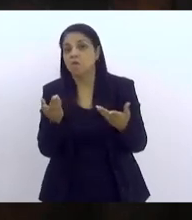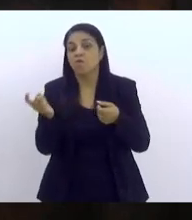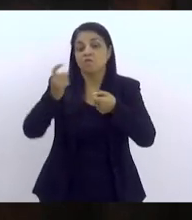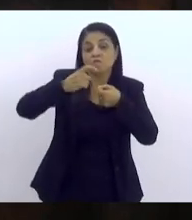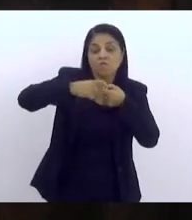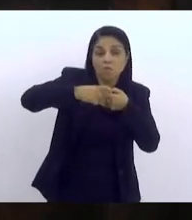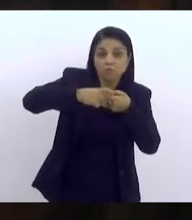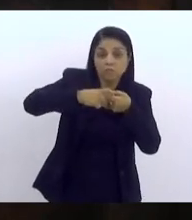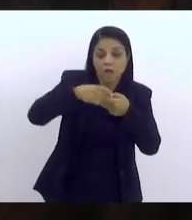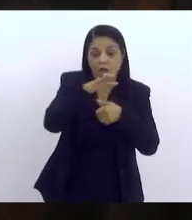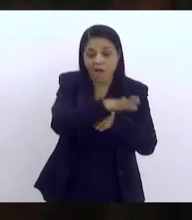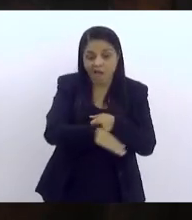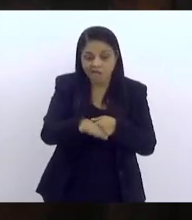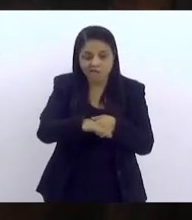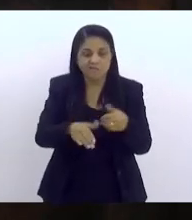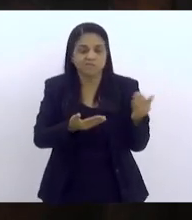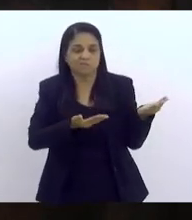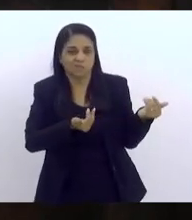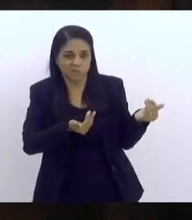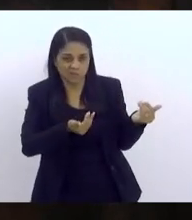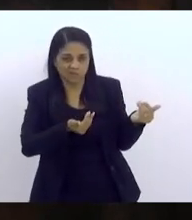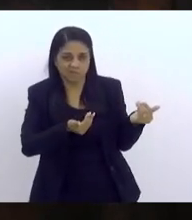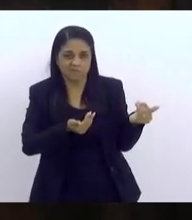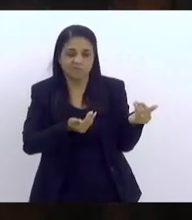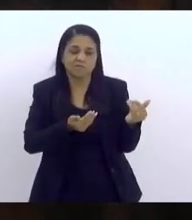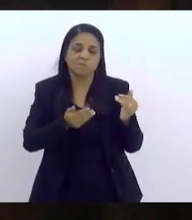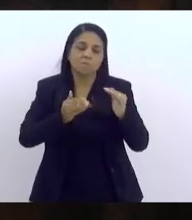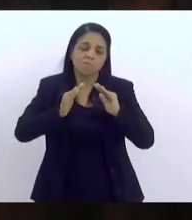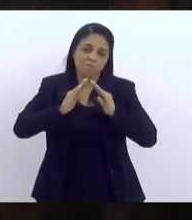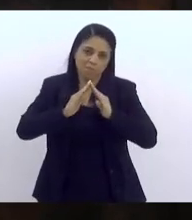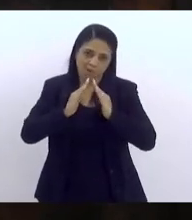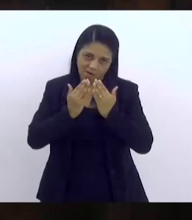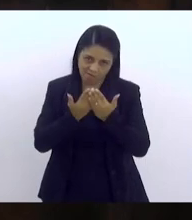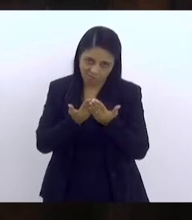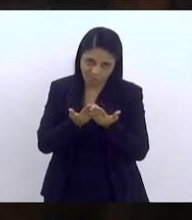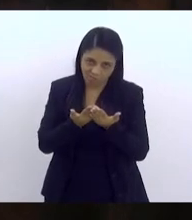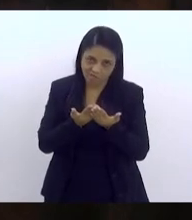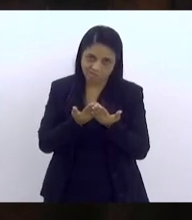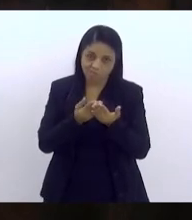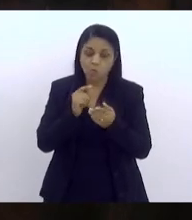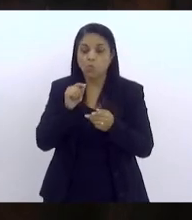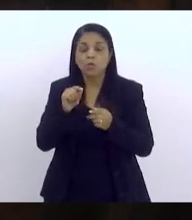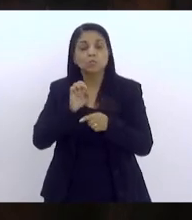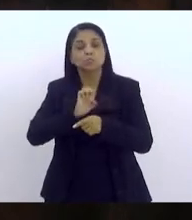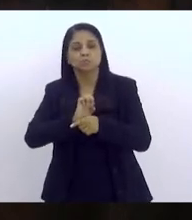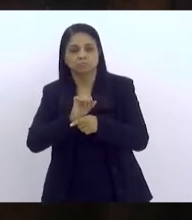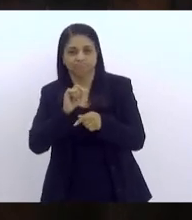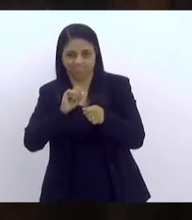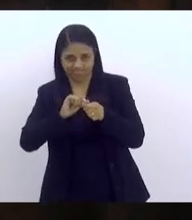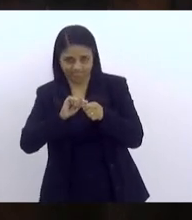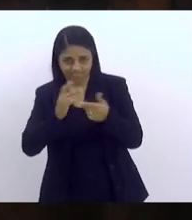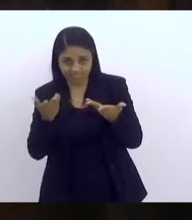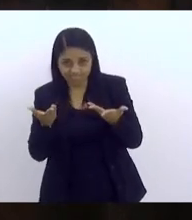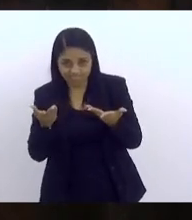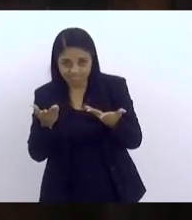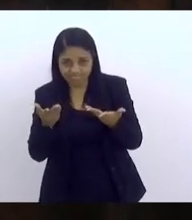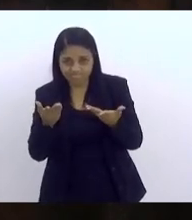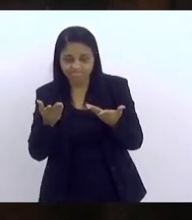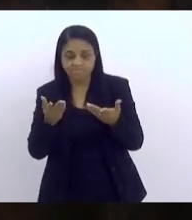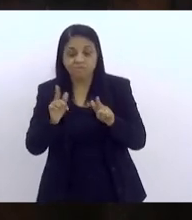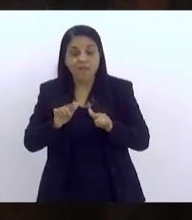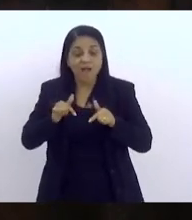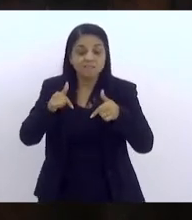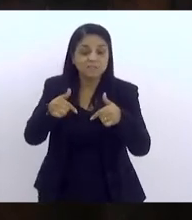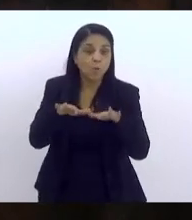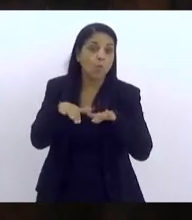a criança, o adolescente para a escola. Entender, então, que essa violência